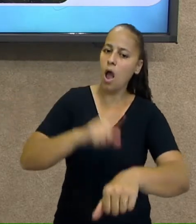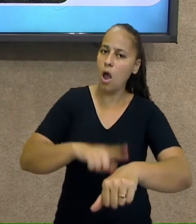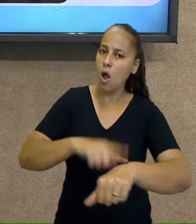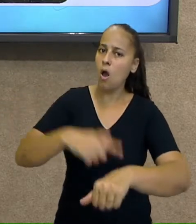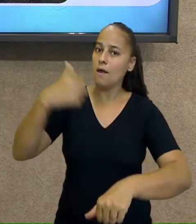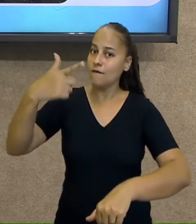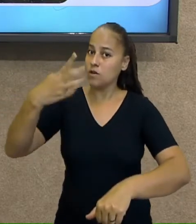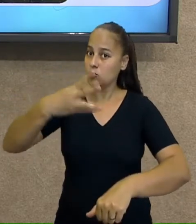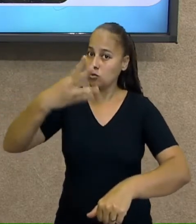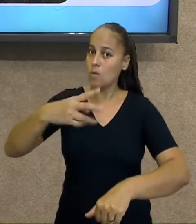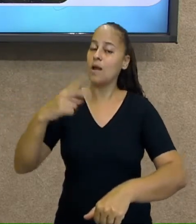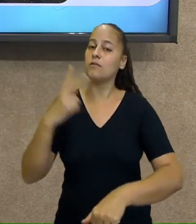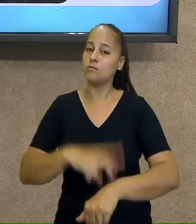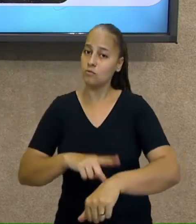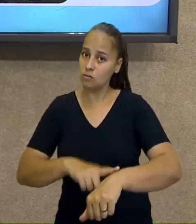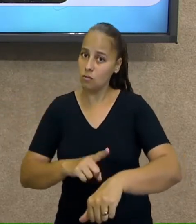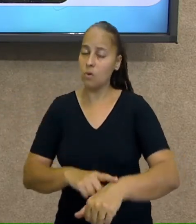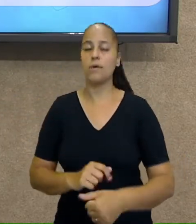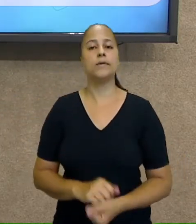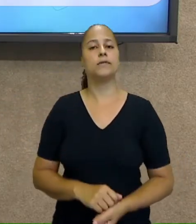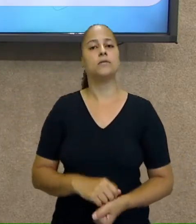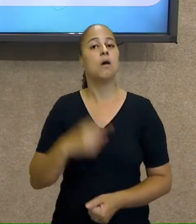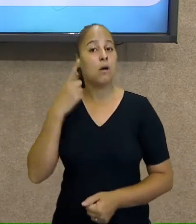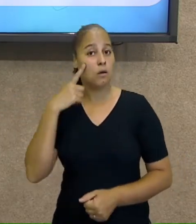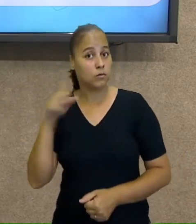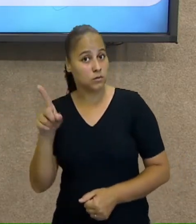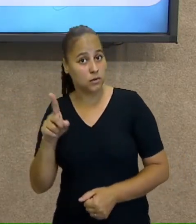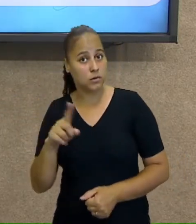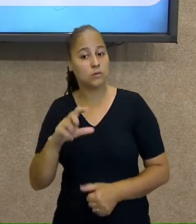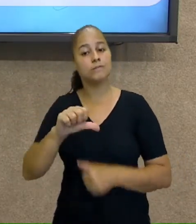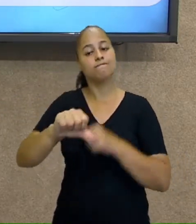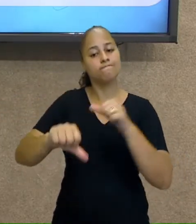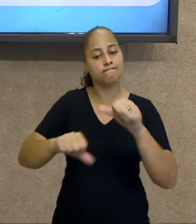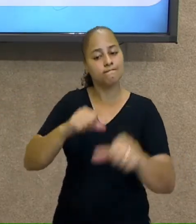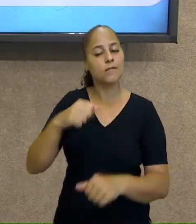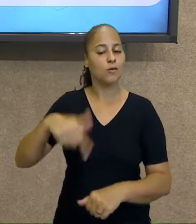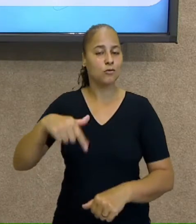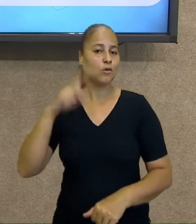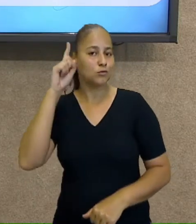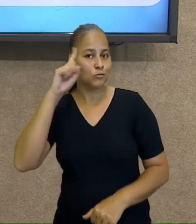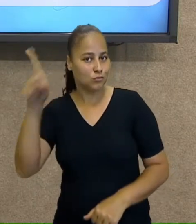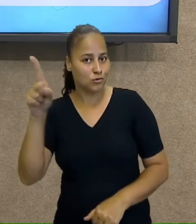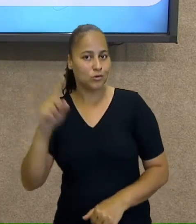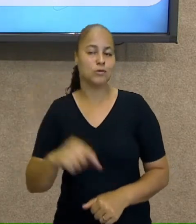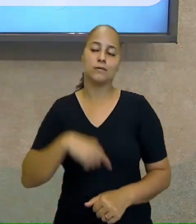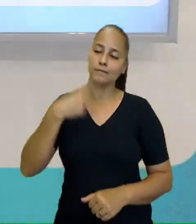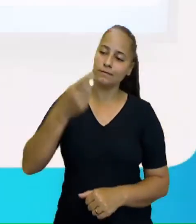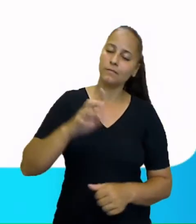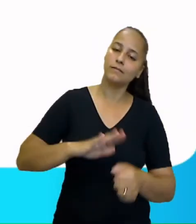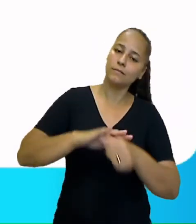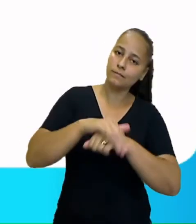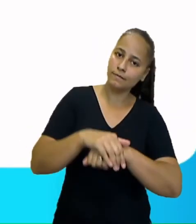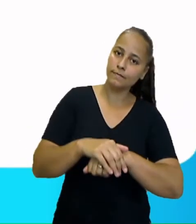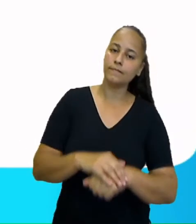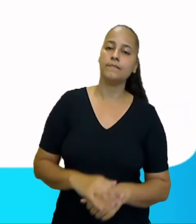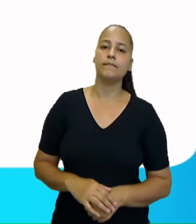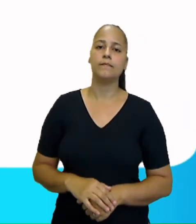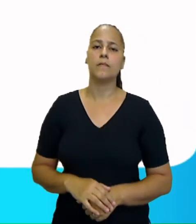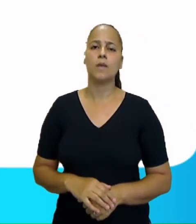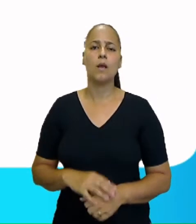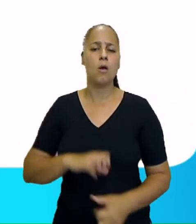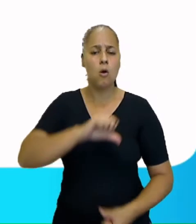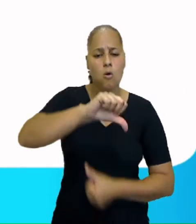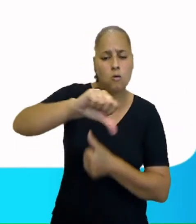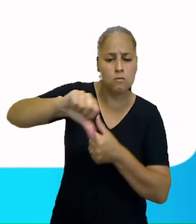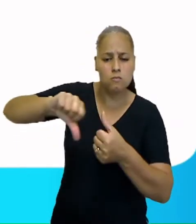horas. Ou seja, é o nosso dia e a nossa noite. Vamos lá, o movimento